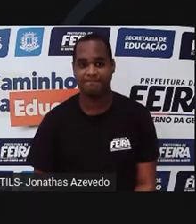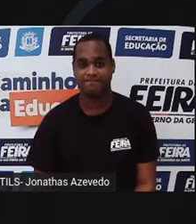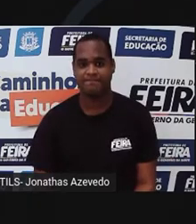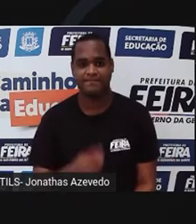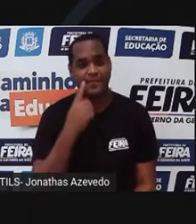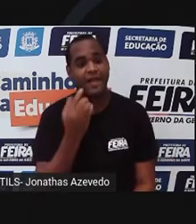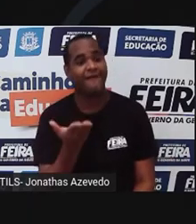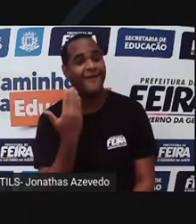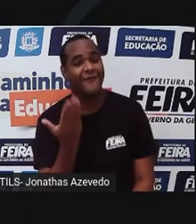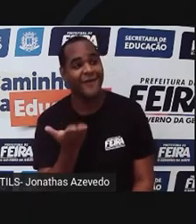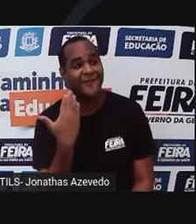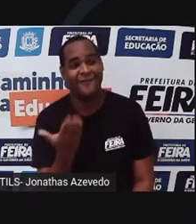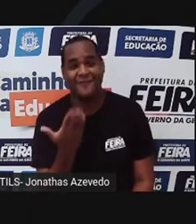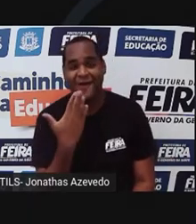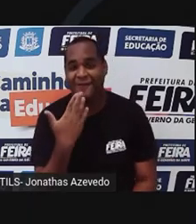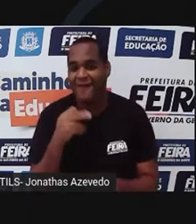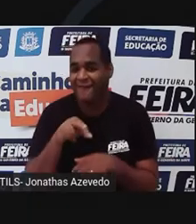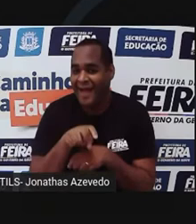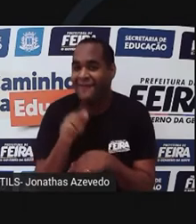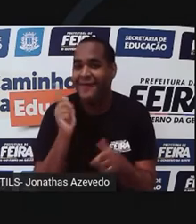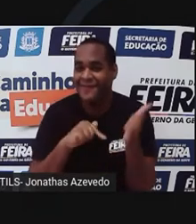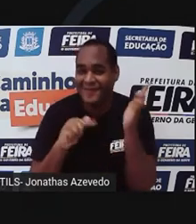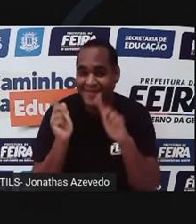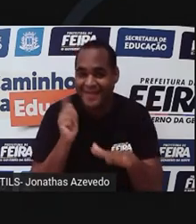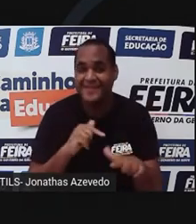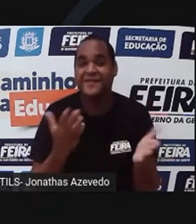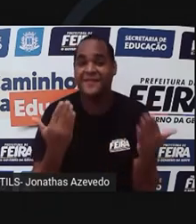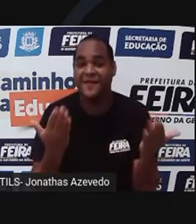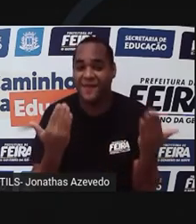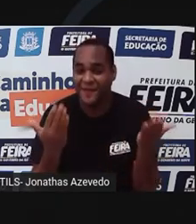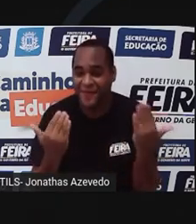Vamos, gente! Vamos! Vocês conseguem?